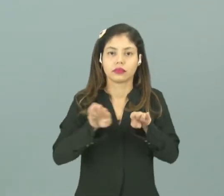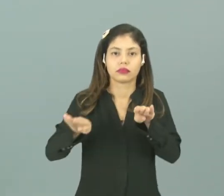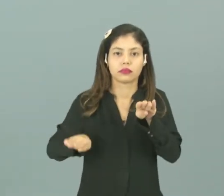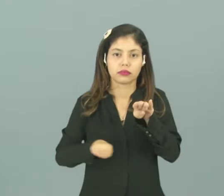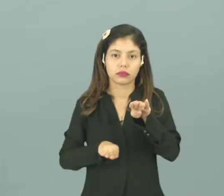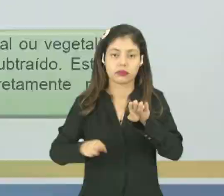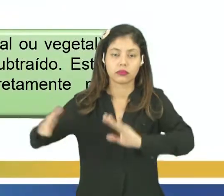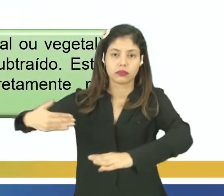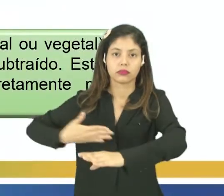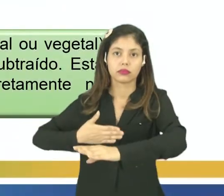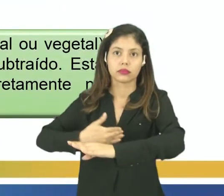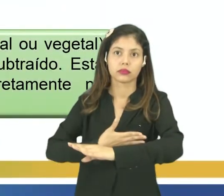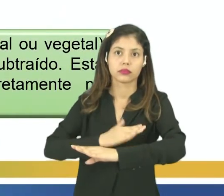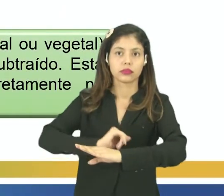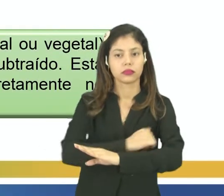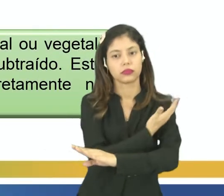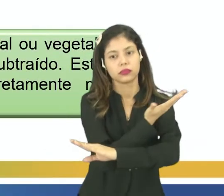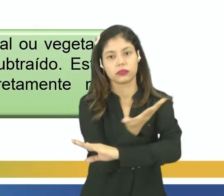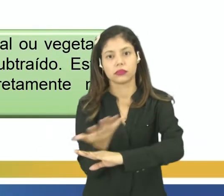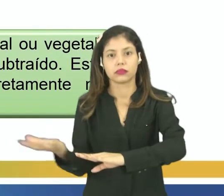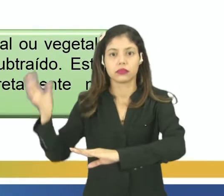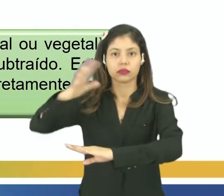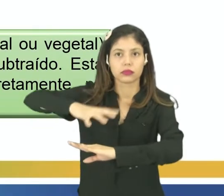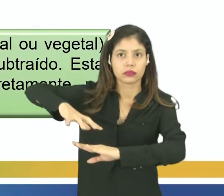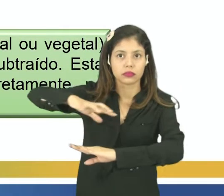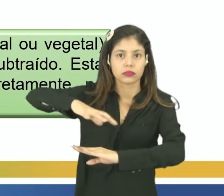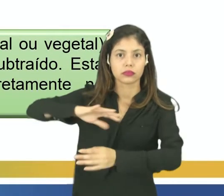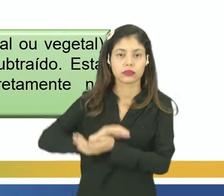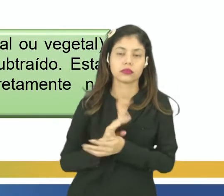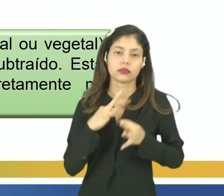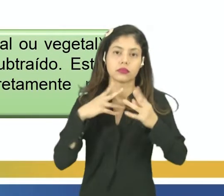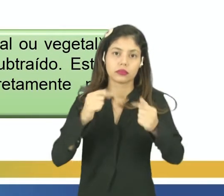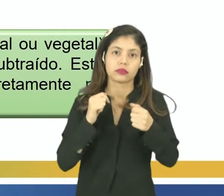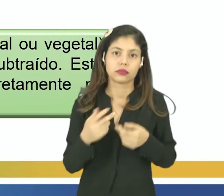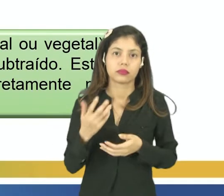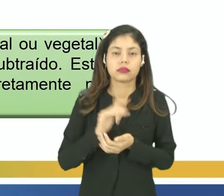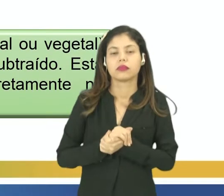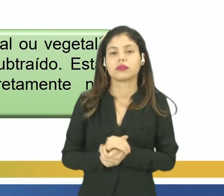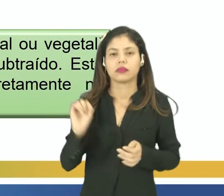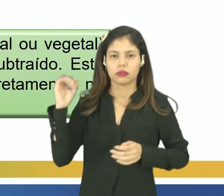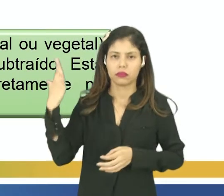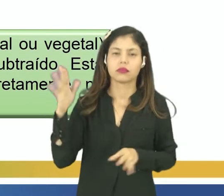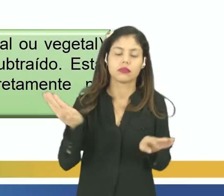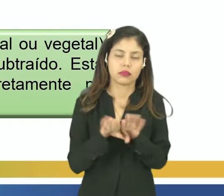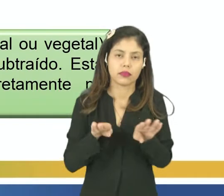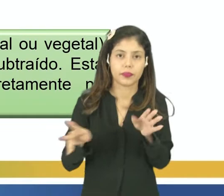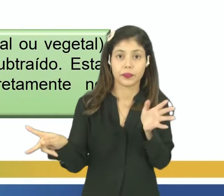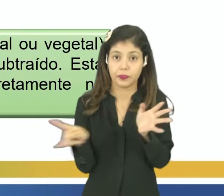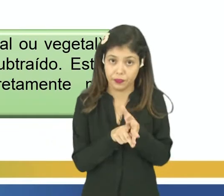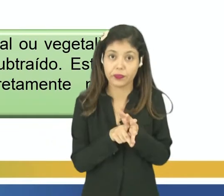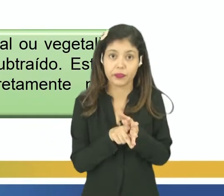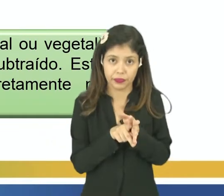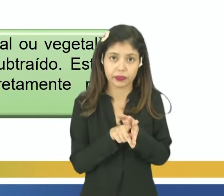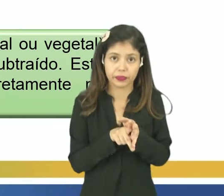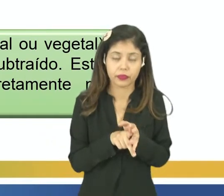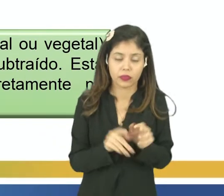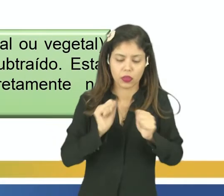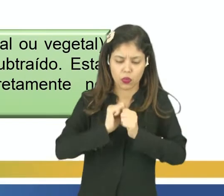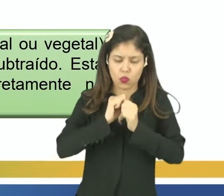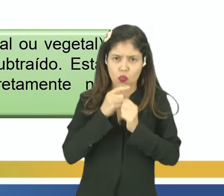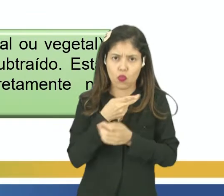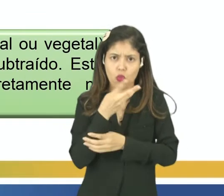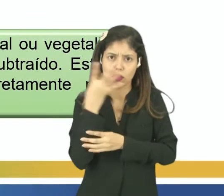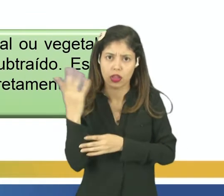desequilíbrio ecológico nada mais é do que uma consequência de um elemento que ele vai ser reduzido em quantidade